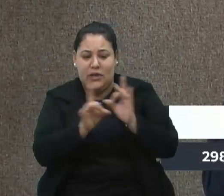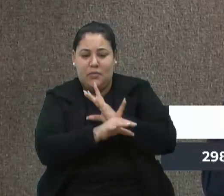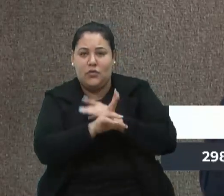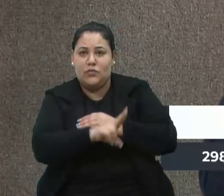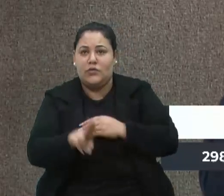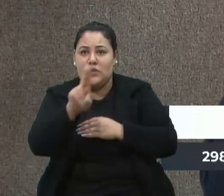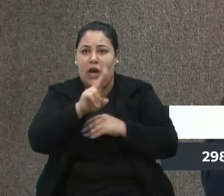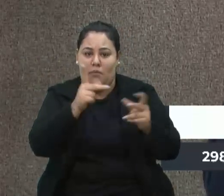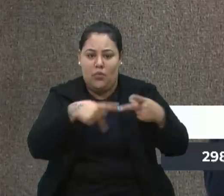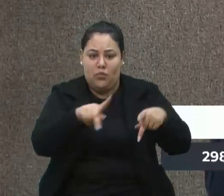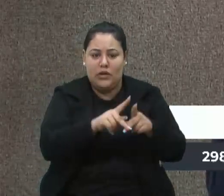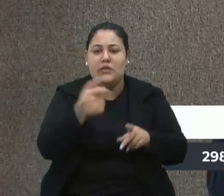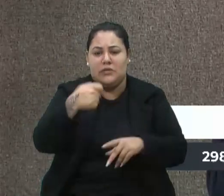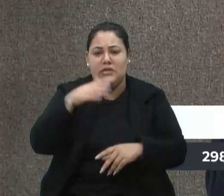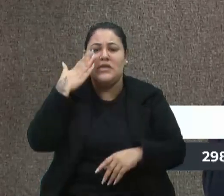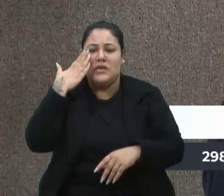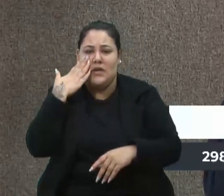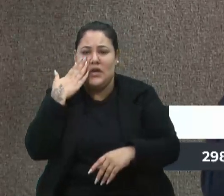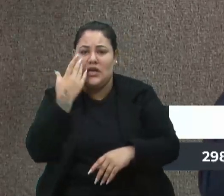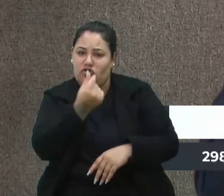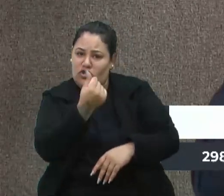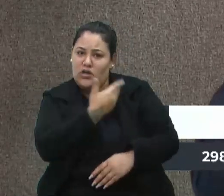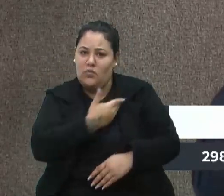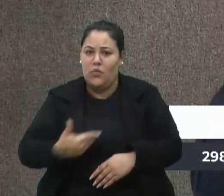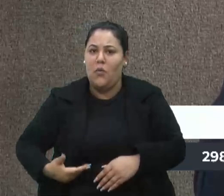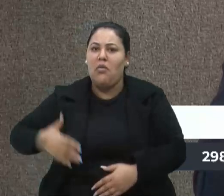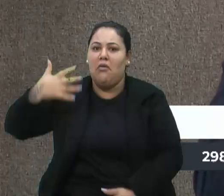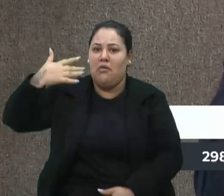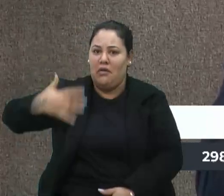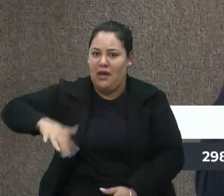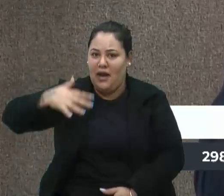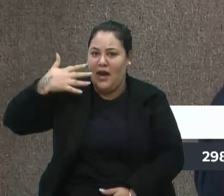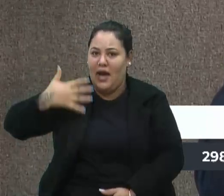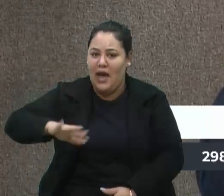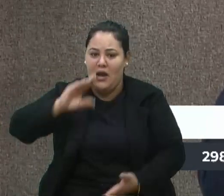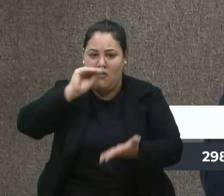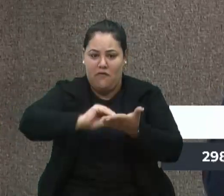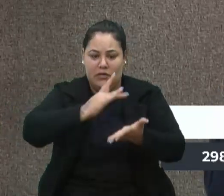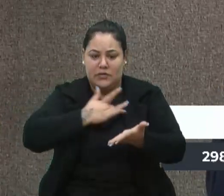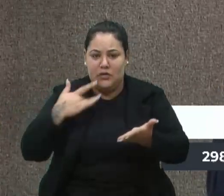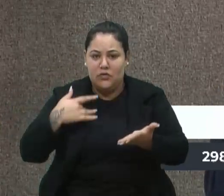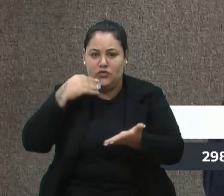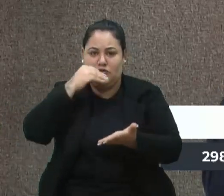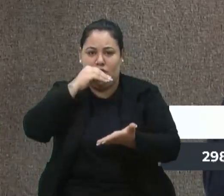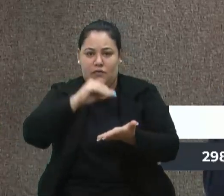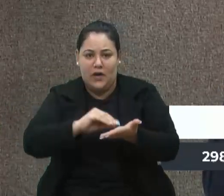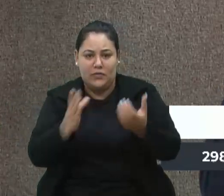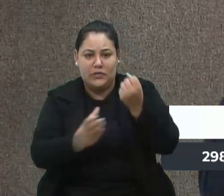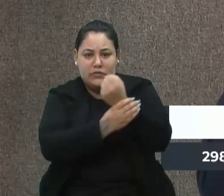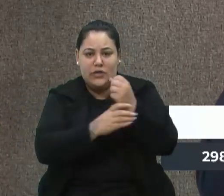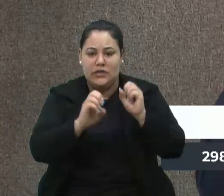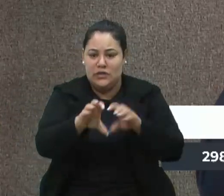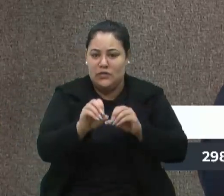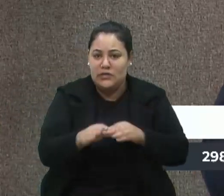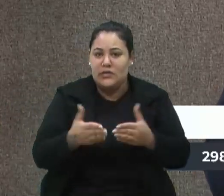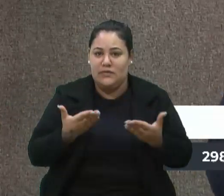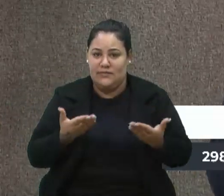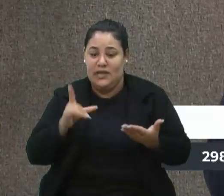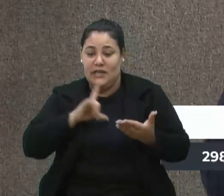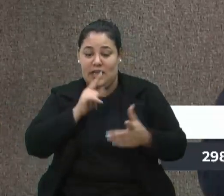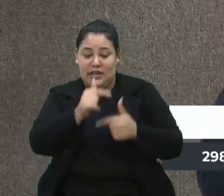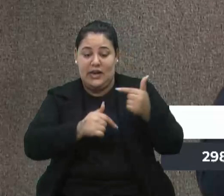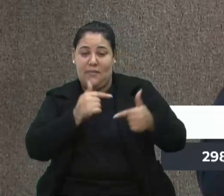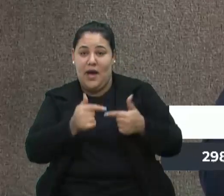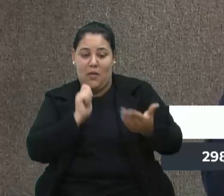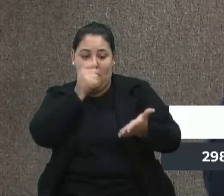tem que saber disso. Dinheiro público custa caro, falta para a saúde, falta para a segurança, falta para a educação. Quem trabalha e